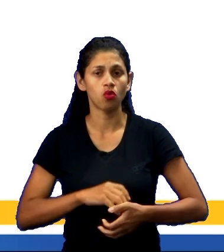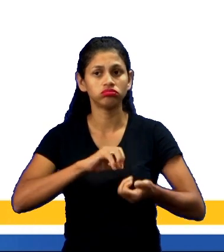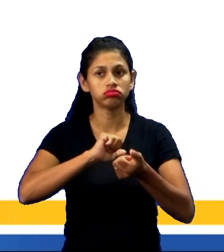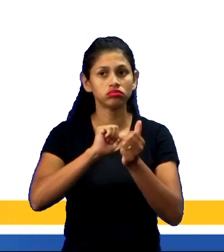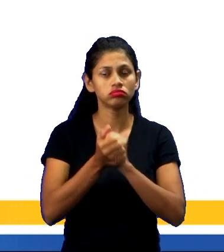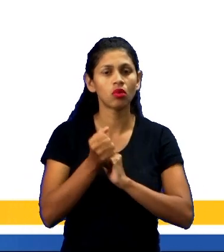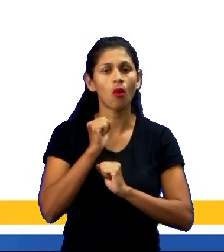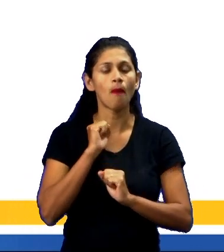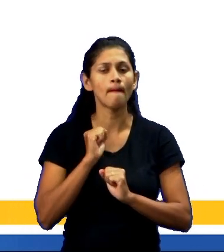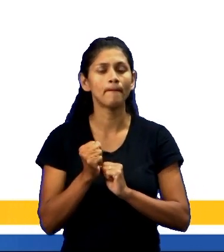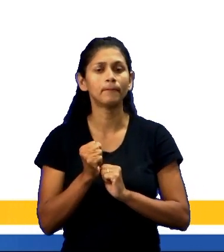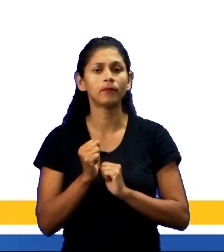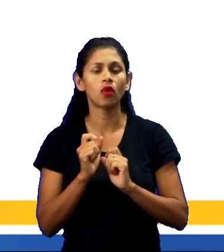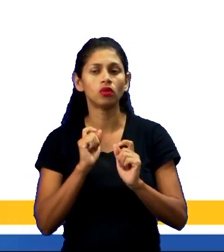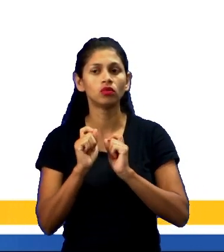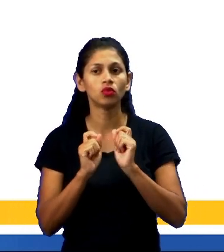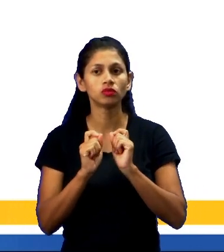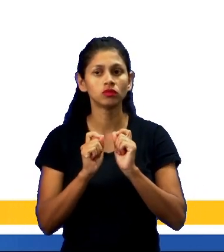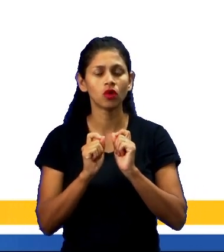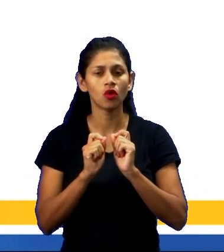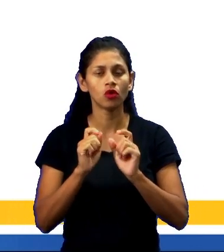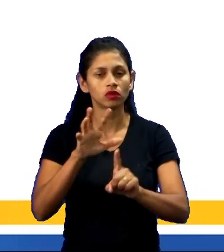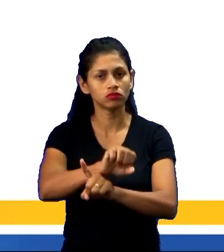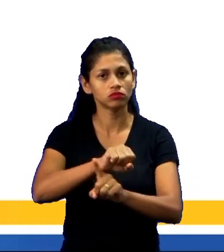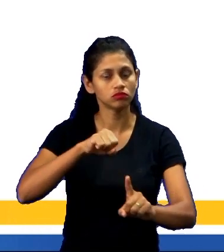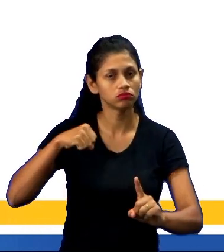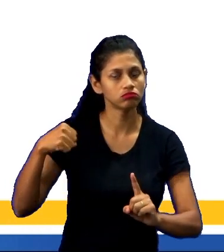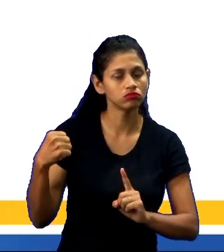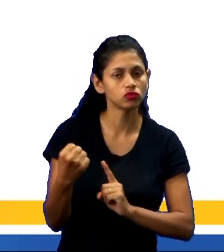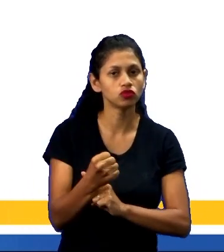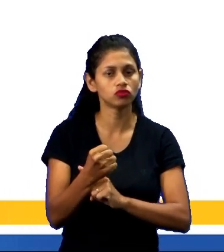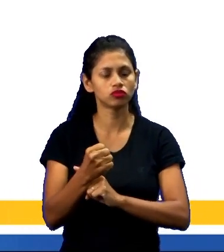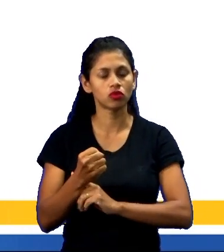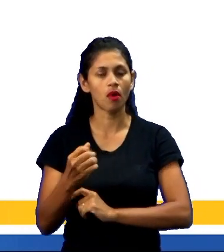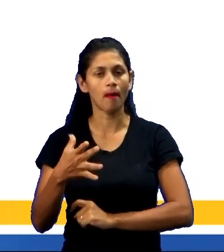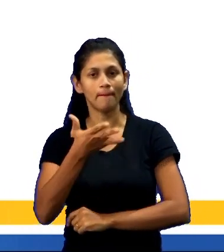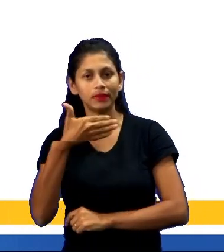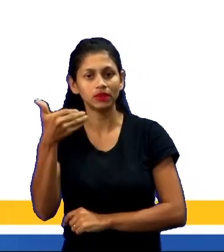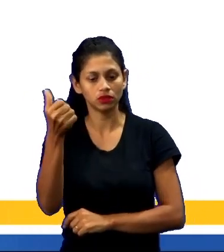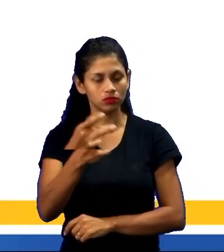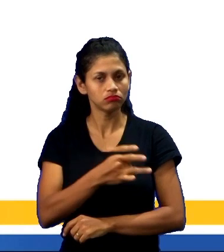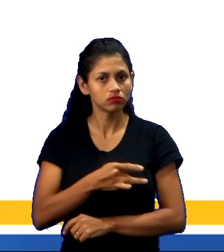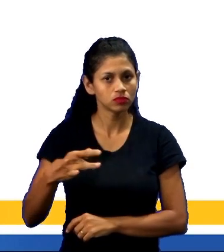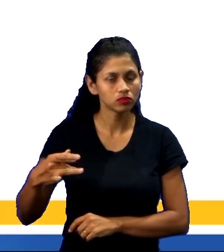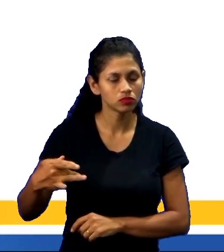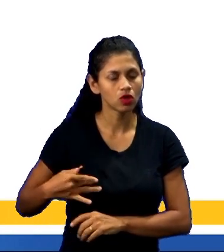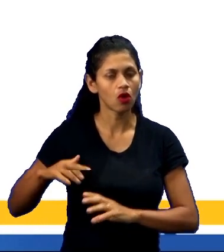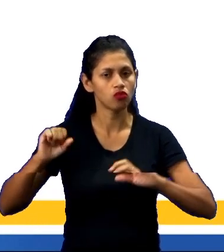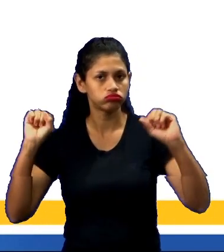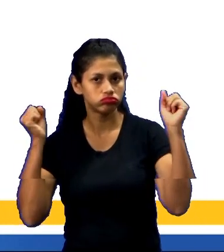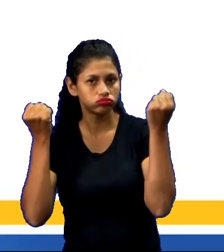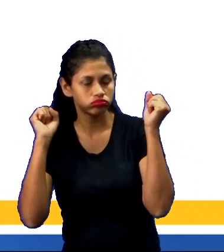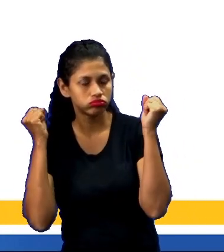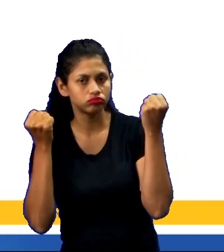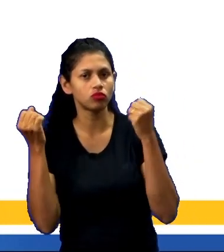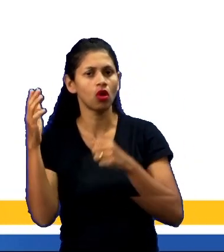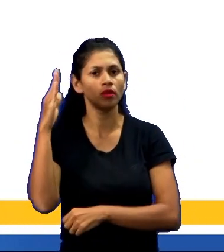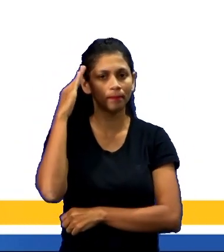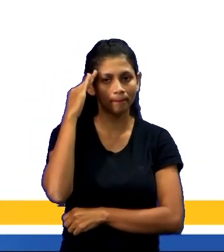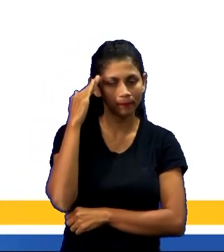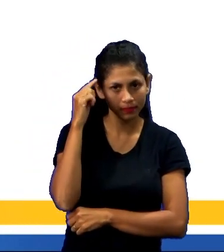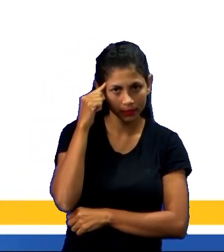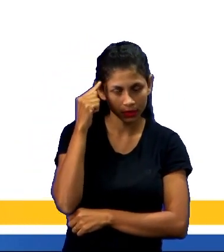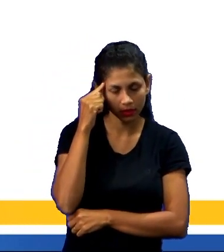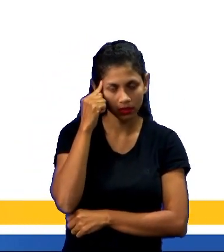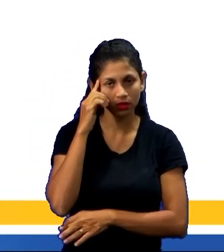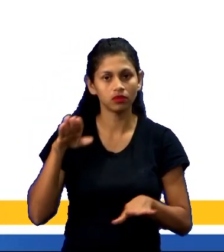esporte pode ser definido como um fenômeno social que visa equilibrar a saúde ou melhorar a aptidão física mental. Além disso, é possível afirmar que os esportes